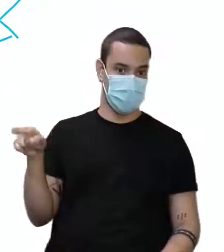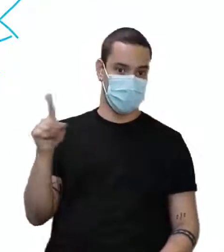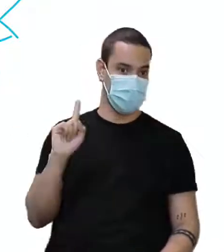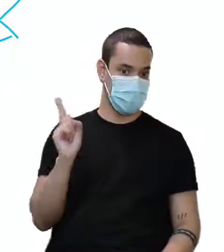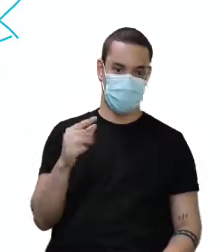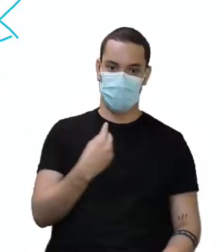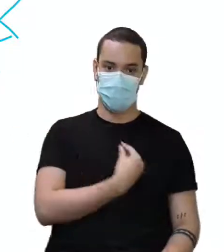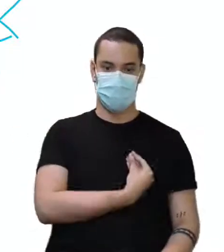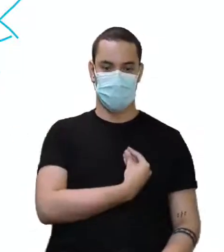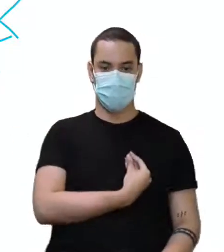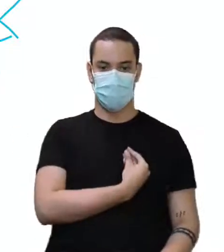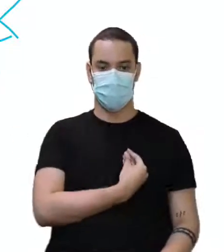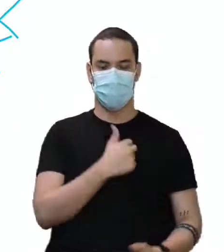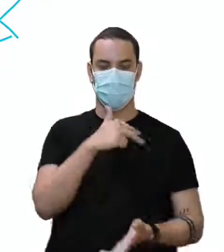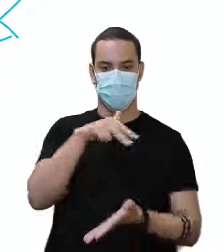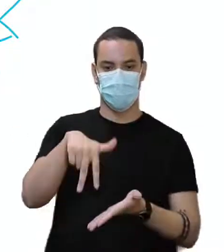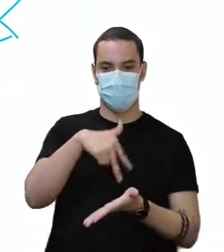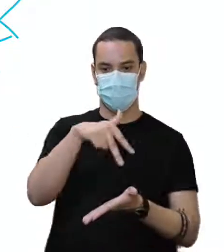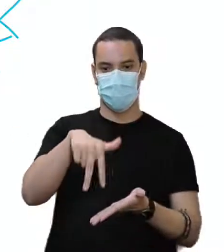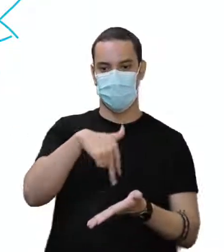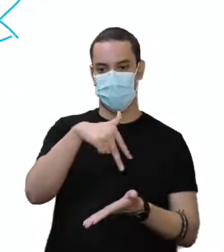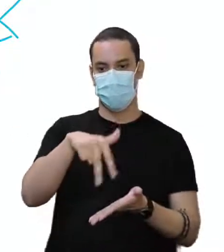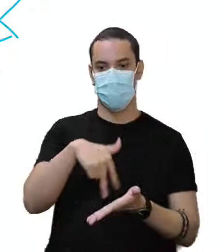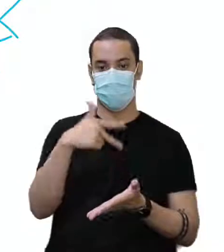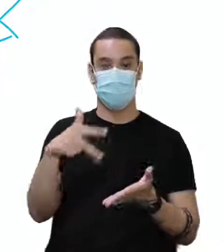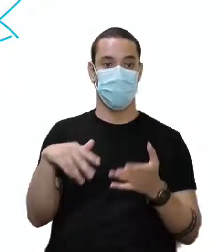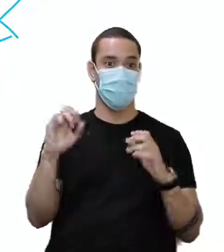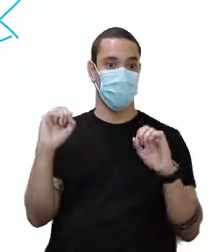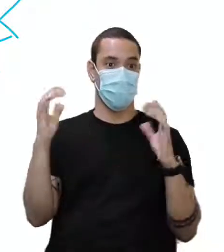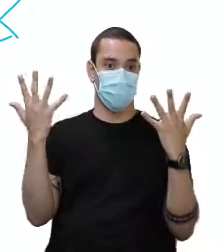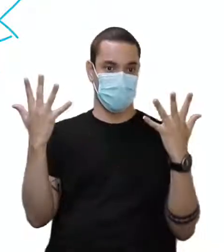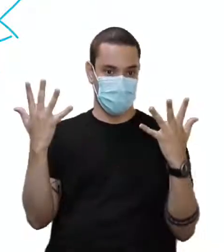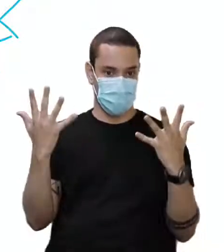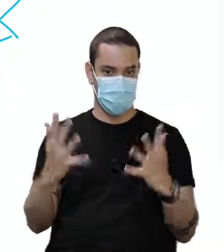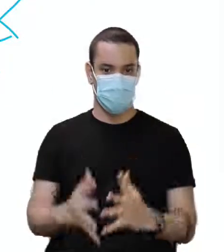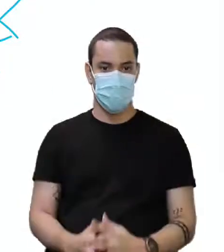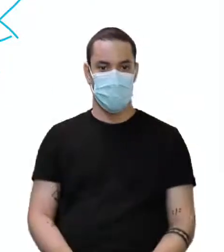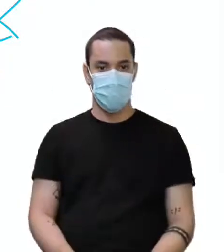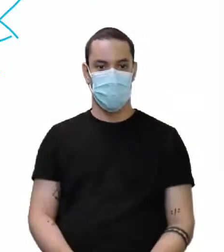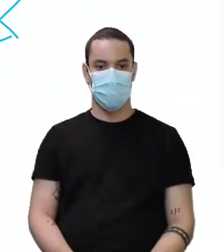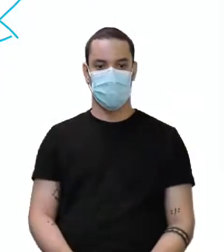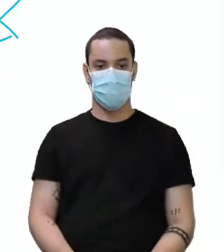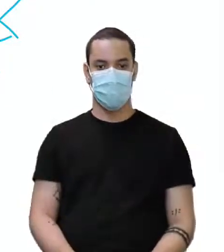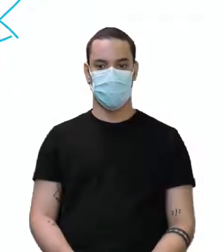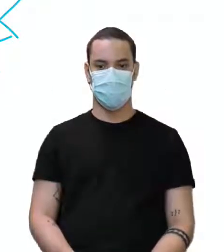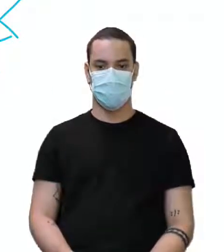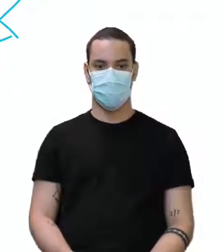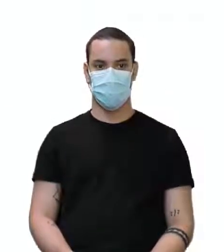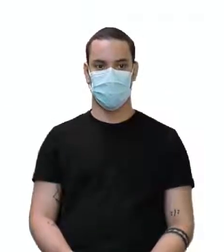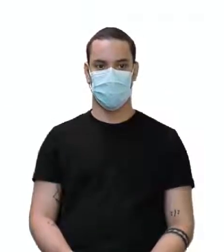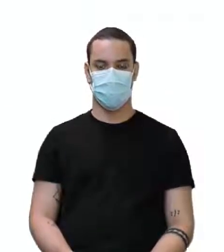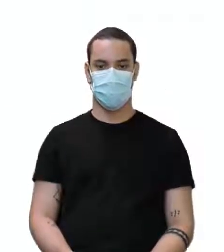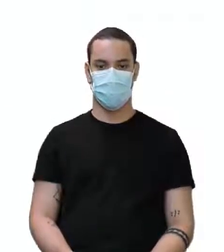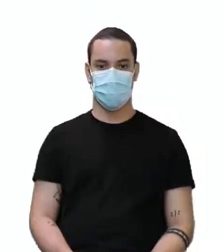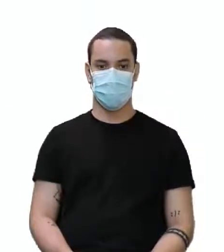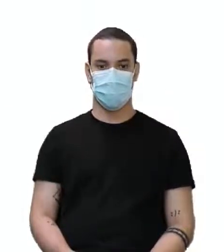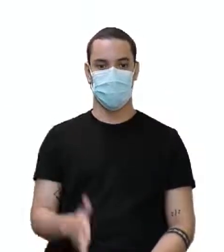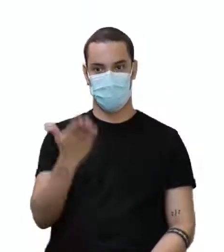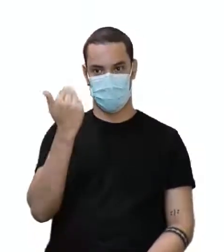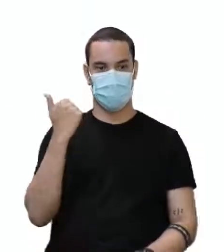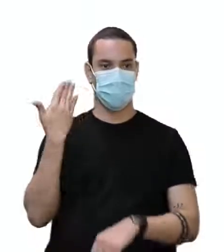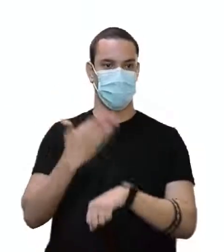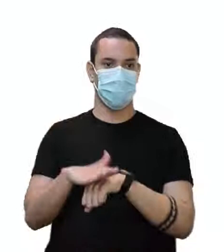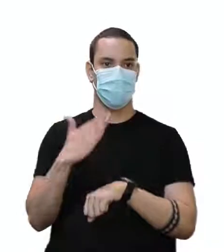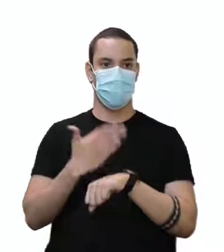elas não estavam dançando na festa. Alright? Então, é isso. Let's practice. Vamos